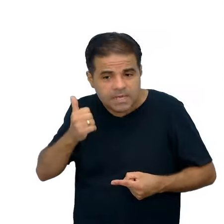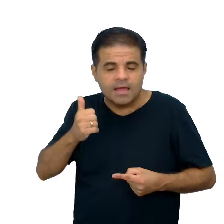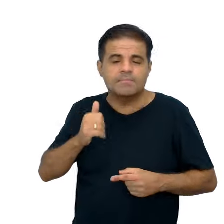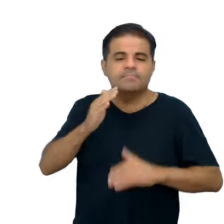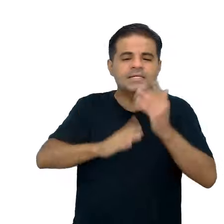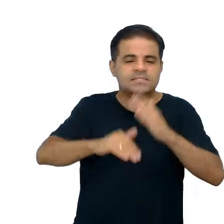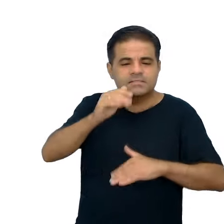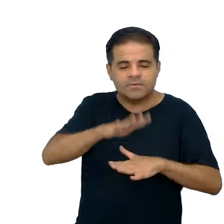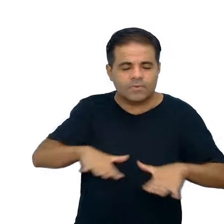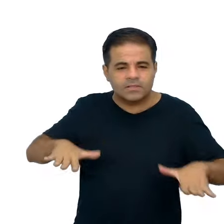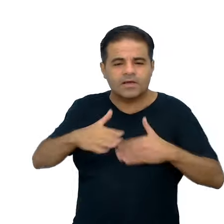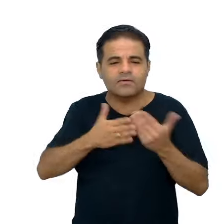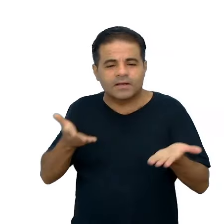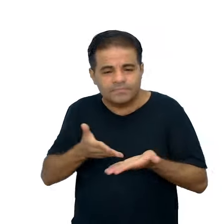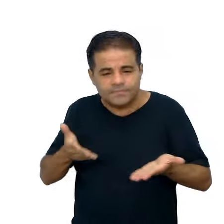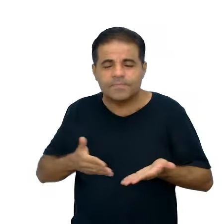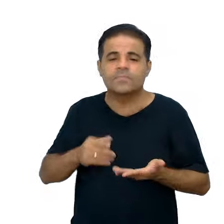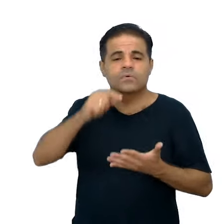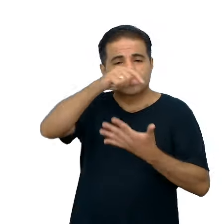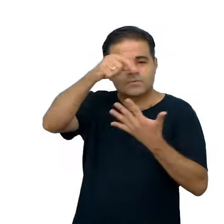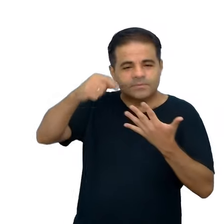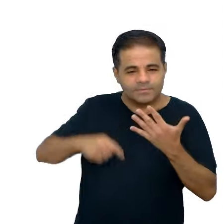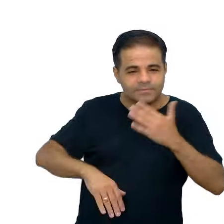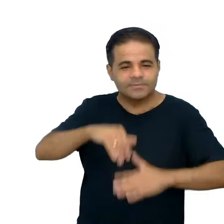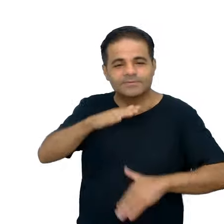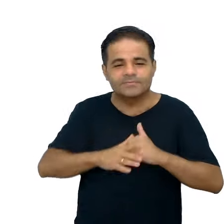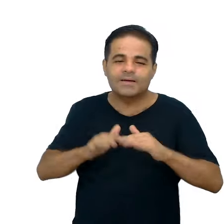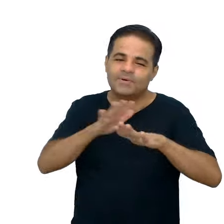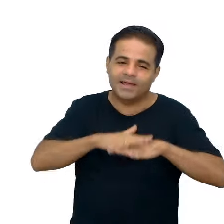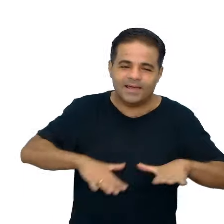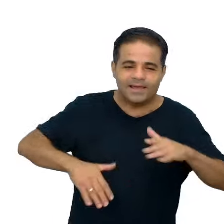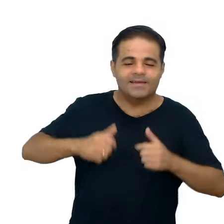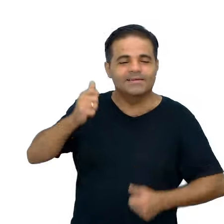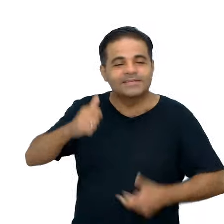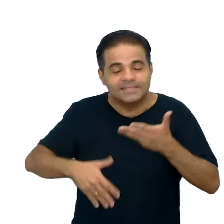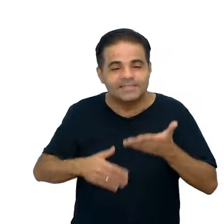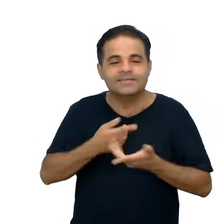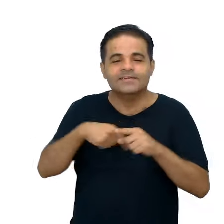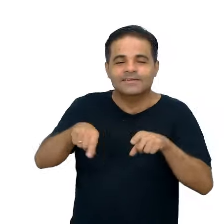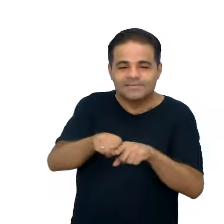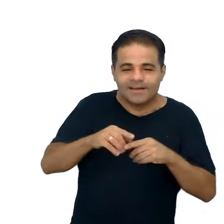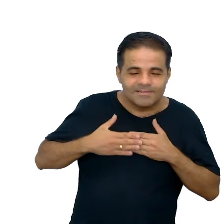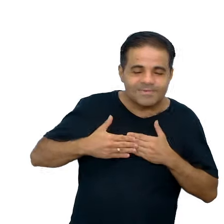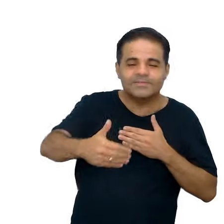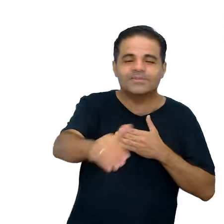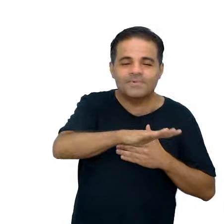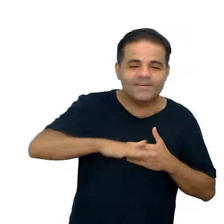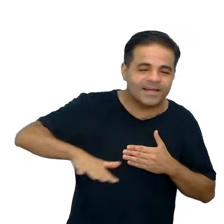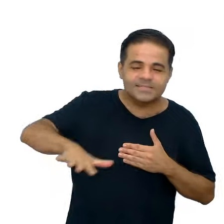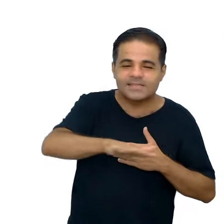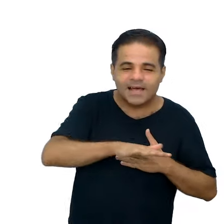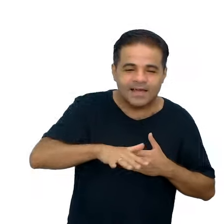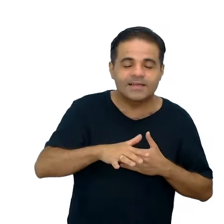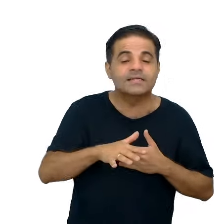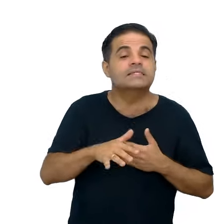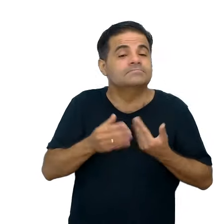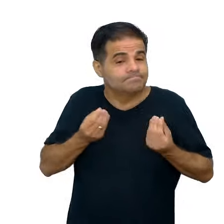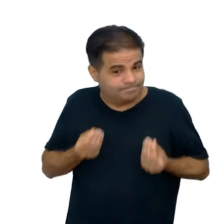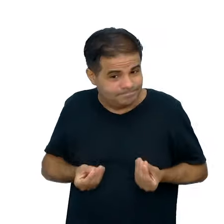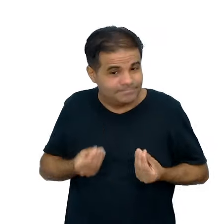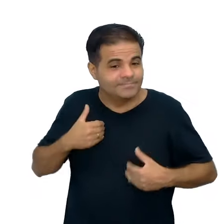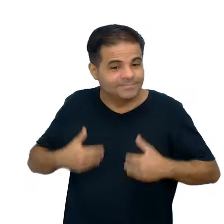dos componentes, né, que estão apoiados aqui com a língua portuguesa, também é a língua inglesa, a educação